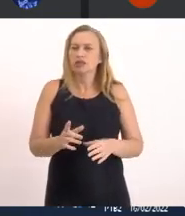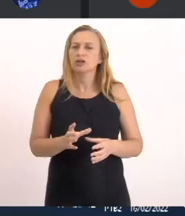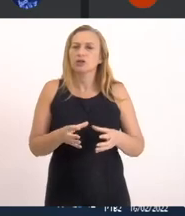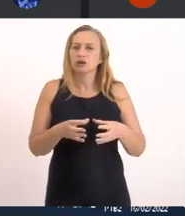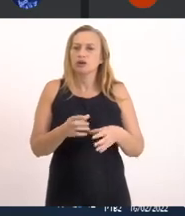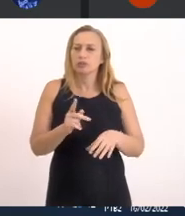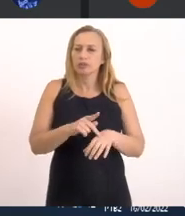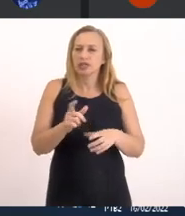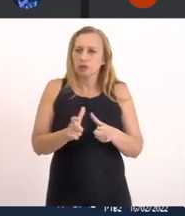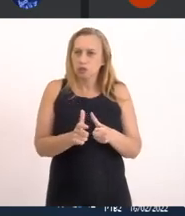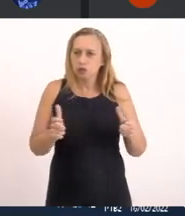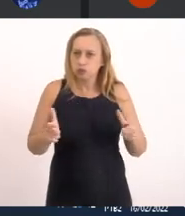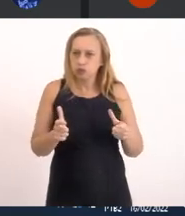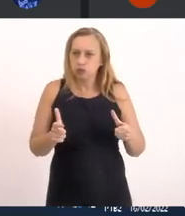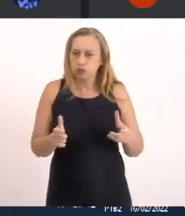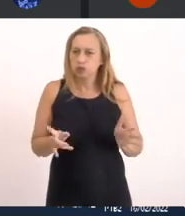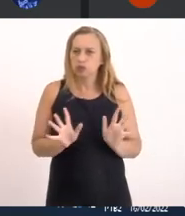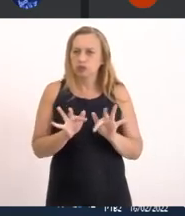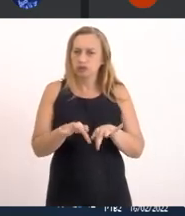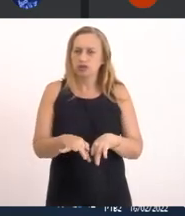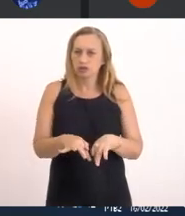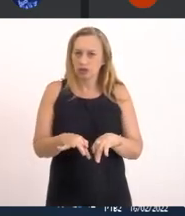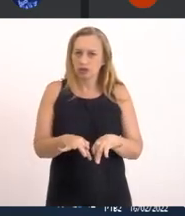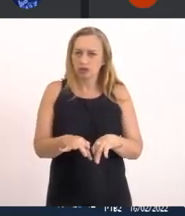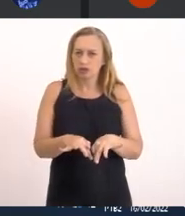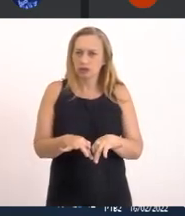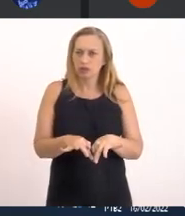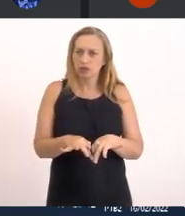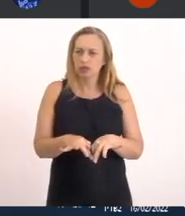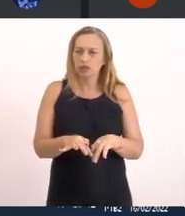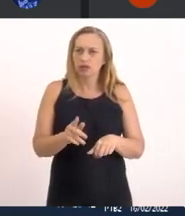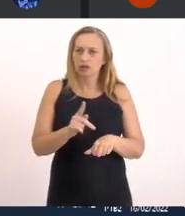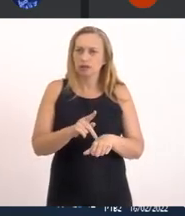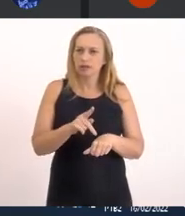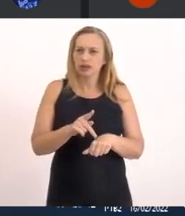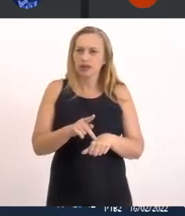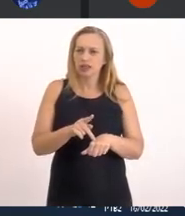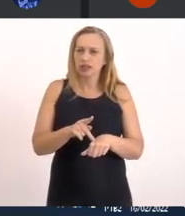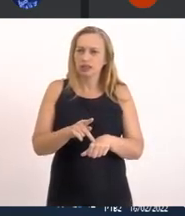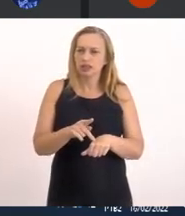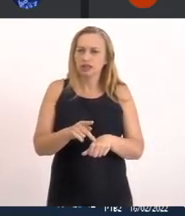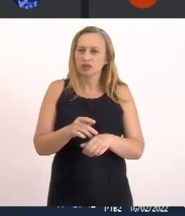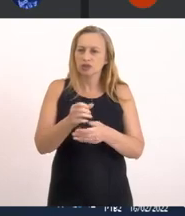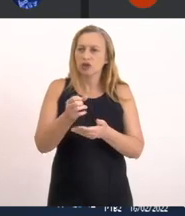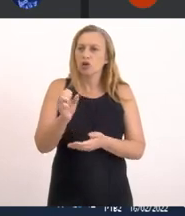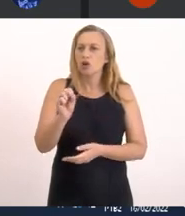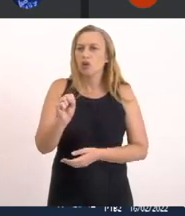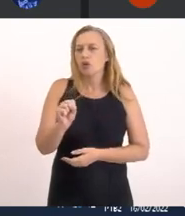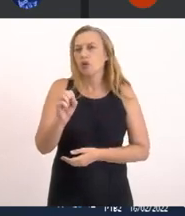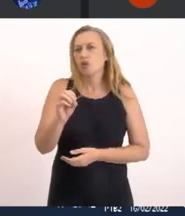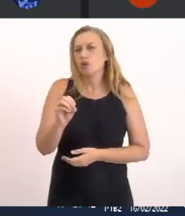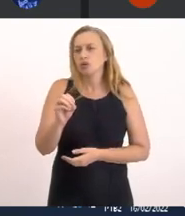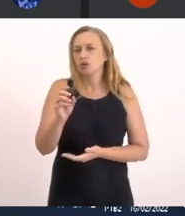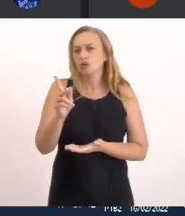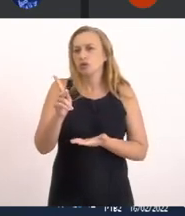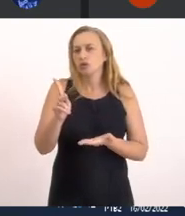Terminando no final Com o coroamento Do cabeça Com as pedras Da época Da ordem De 8 toneladas E no processo De